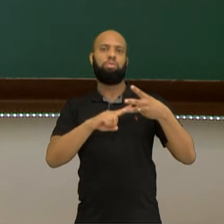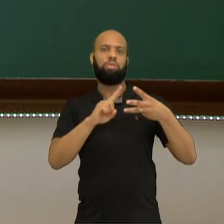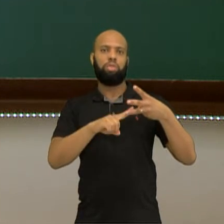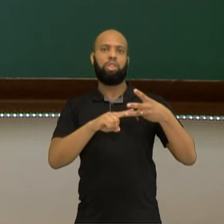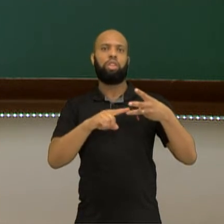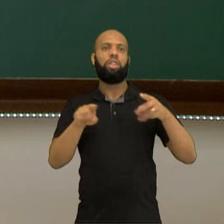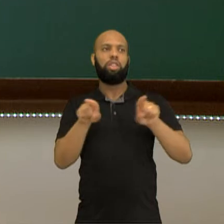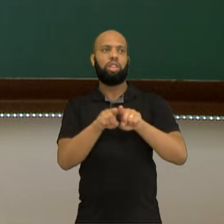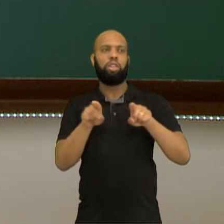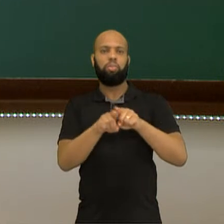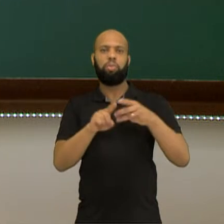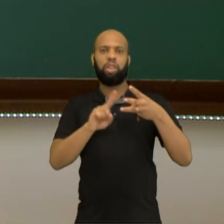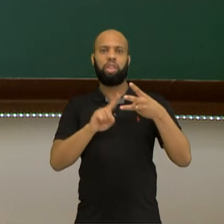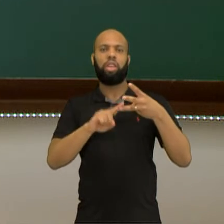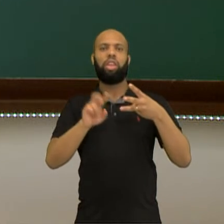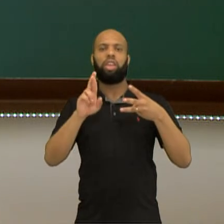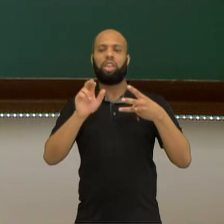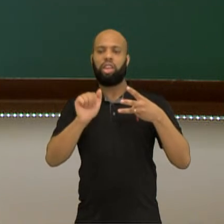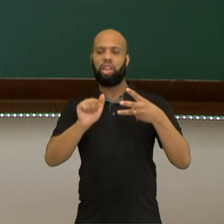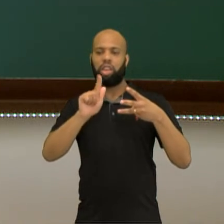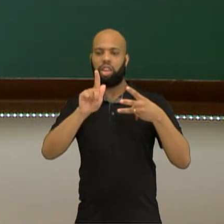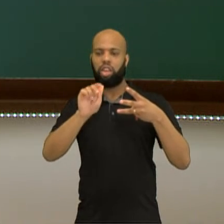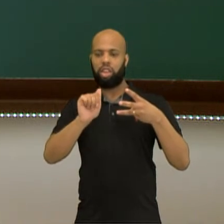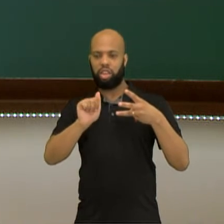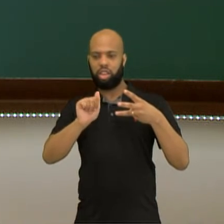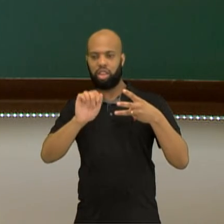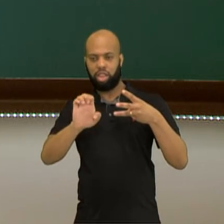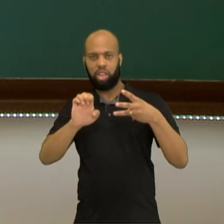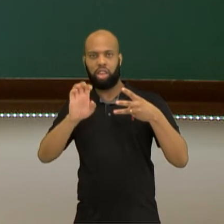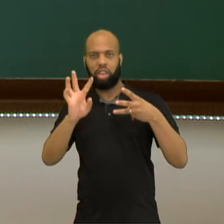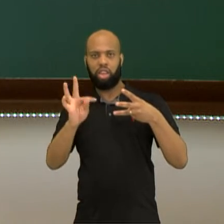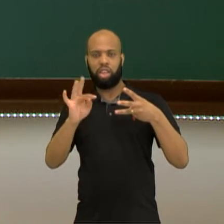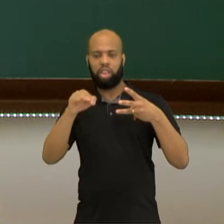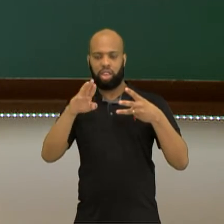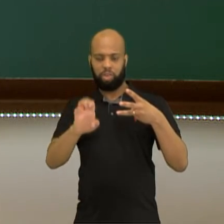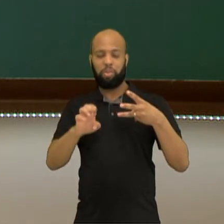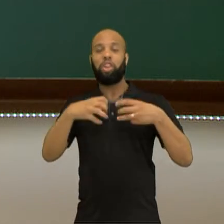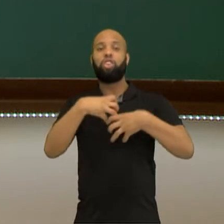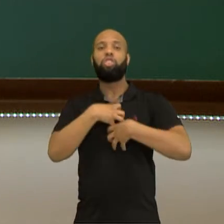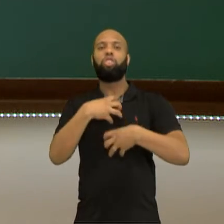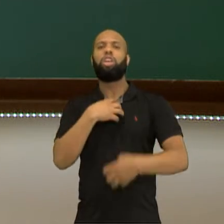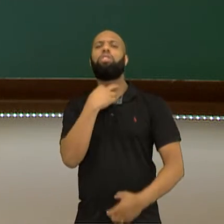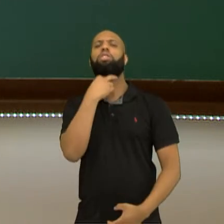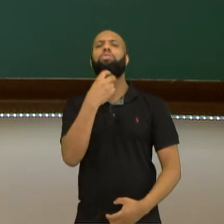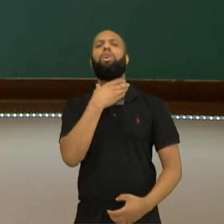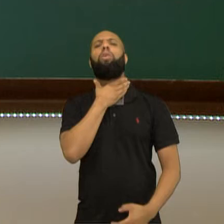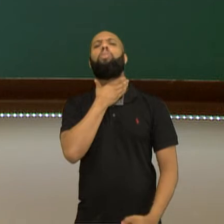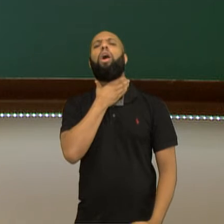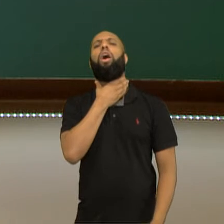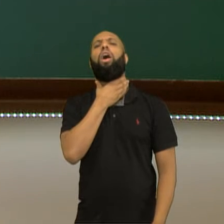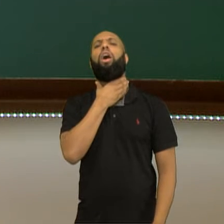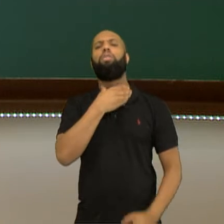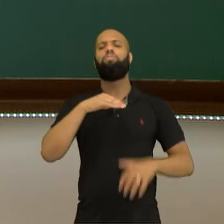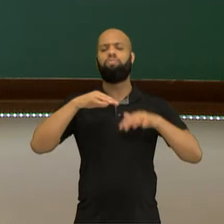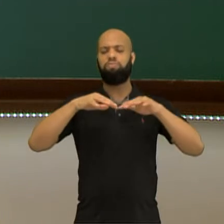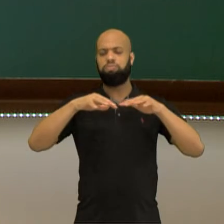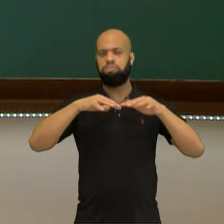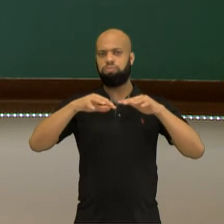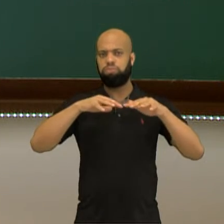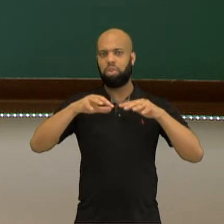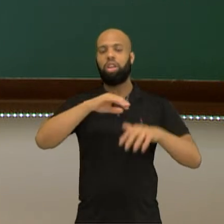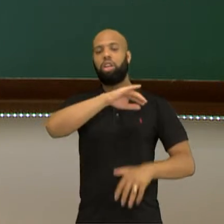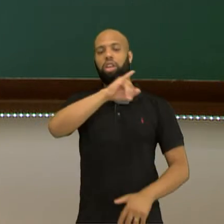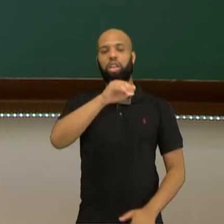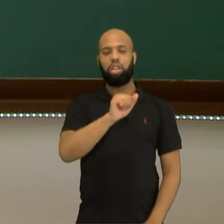voz rasgada. O jazz é muito bom de ouvir. Convido